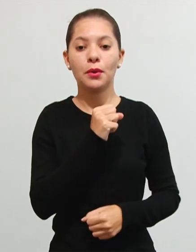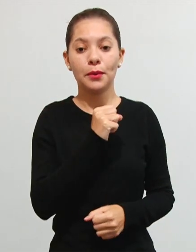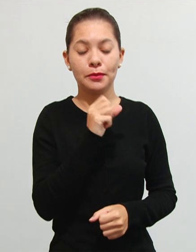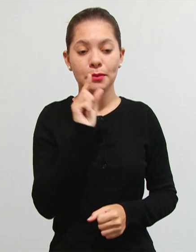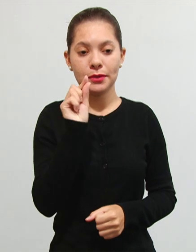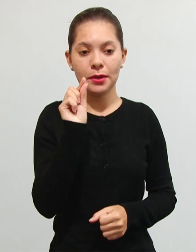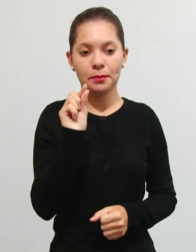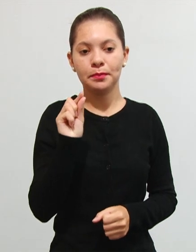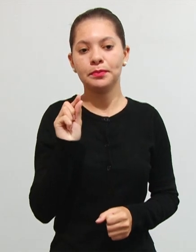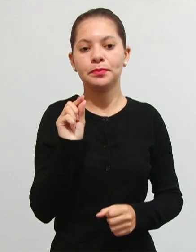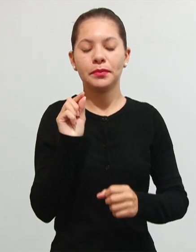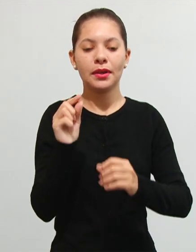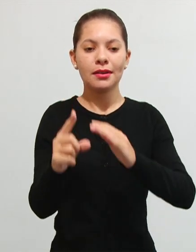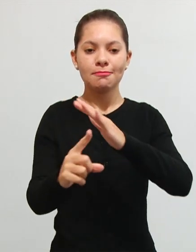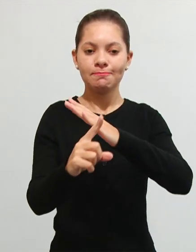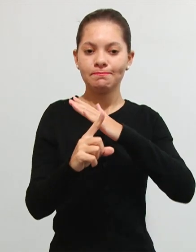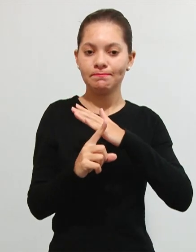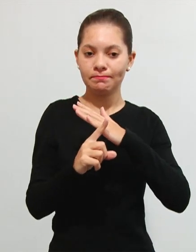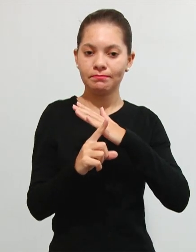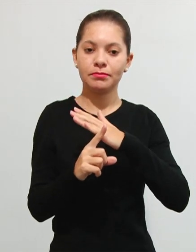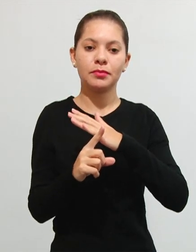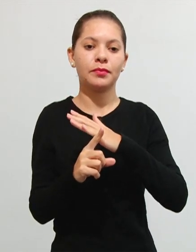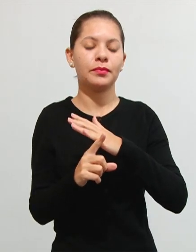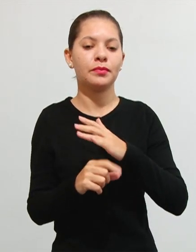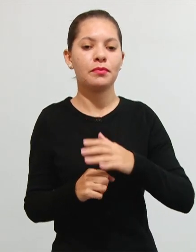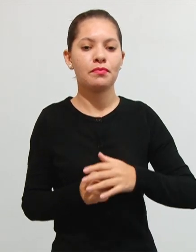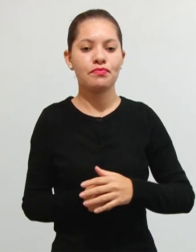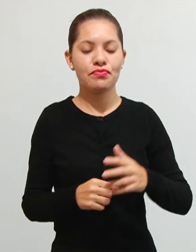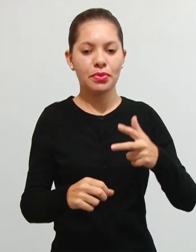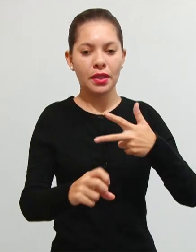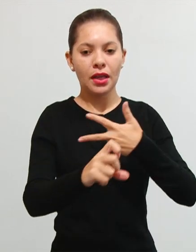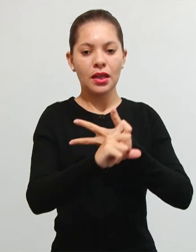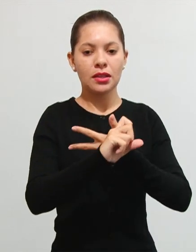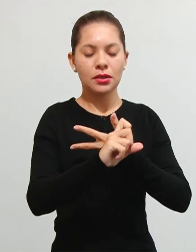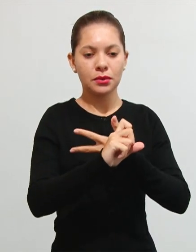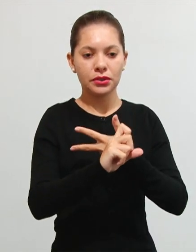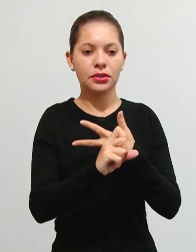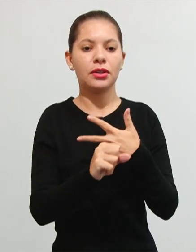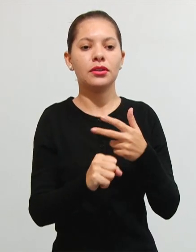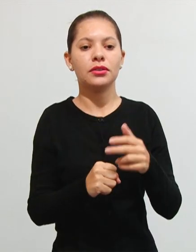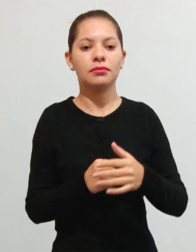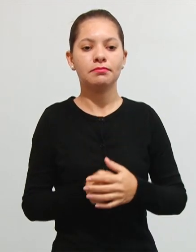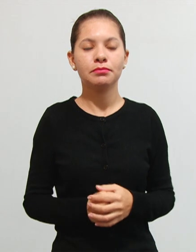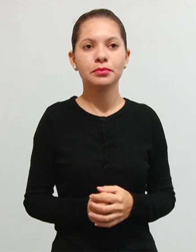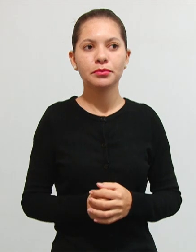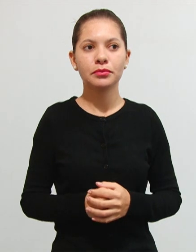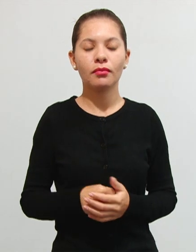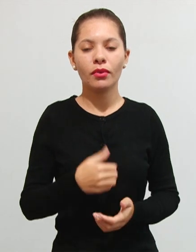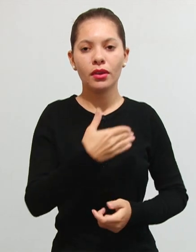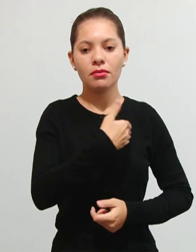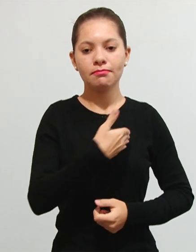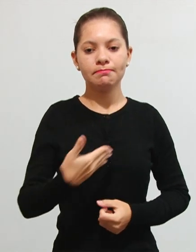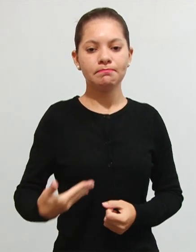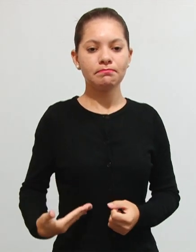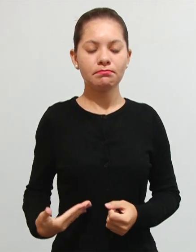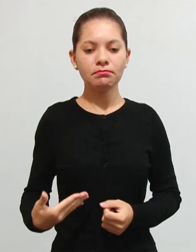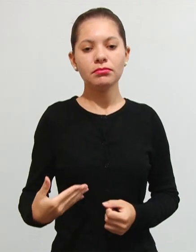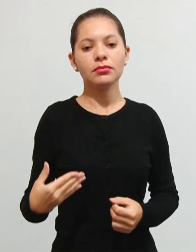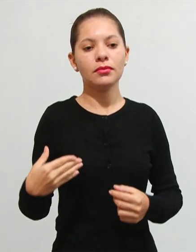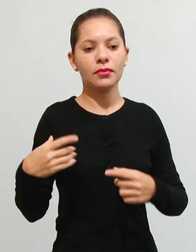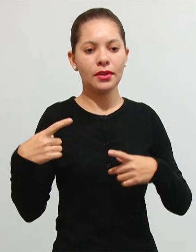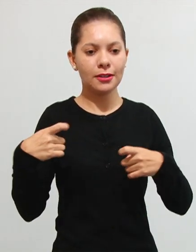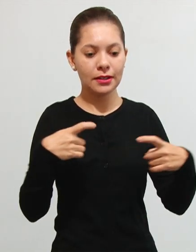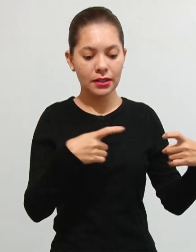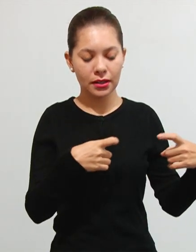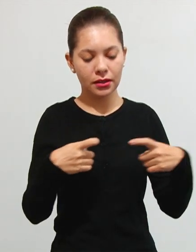atender as despesas extraordinárias decorrente de calamidade pública de guerra externa ou a sua